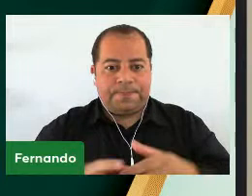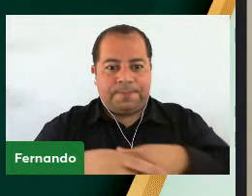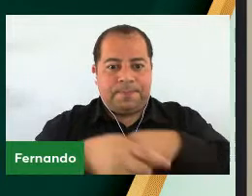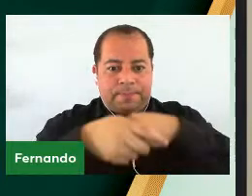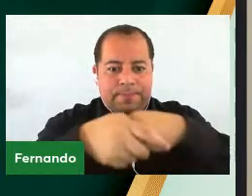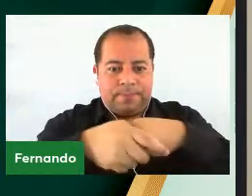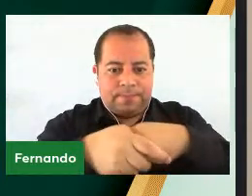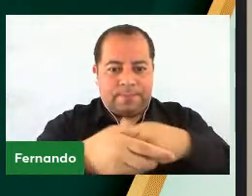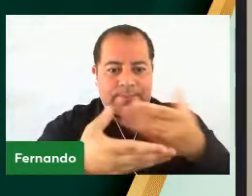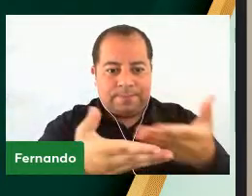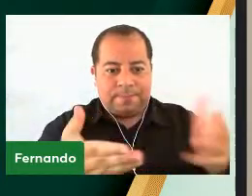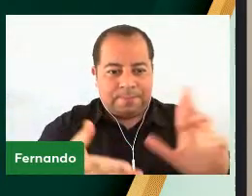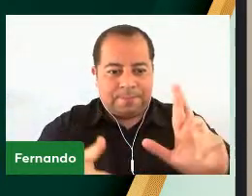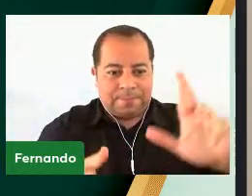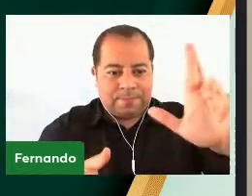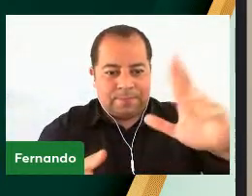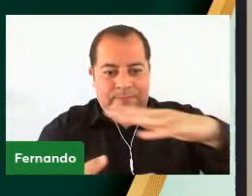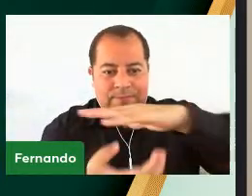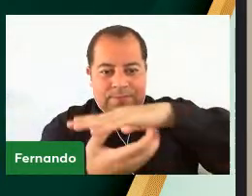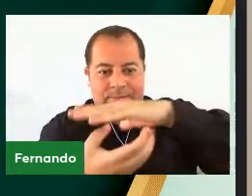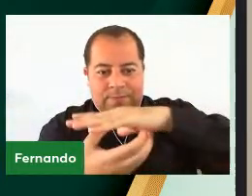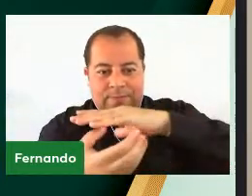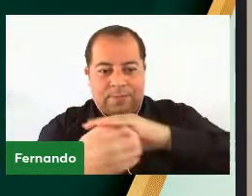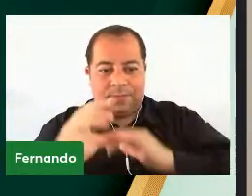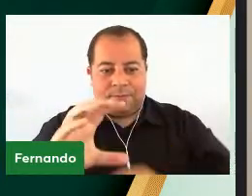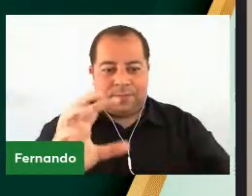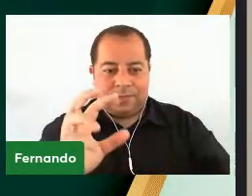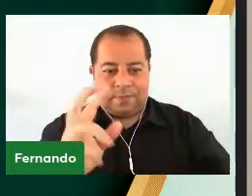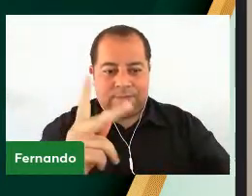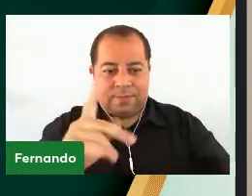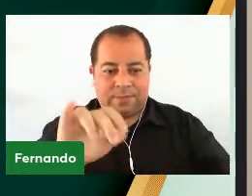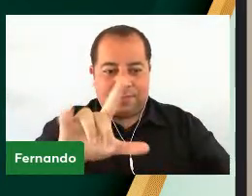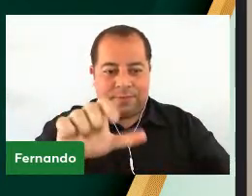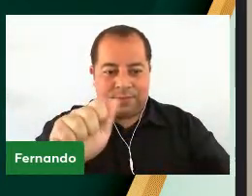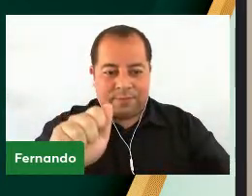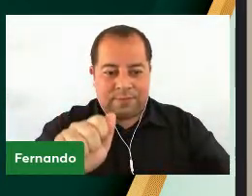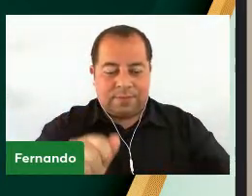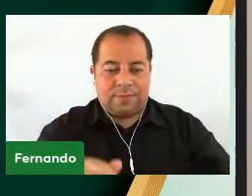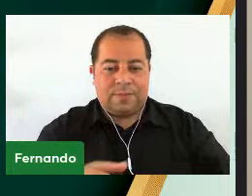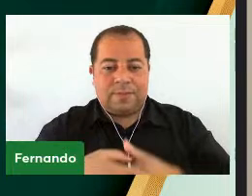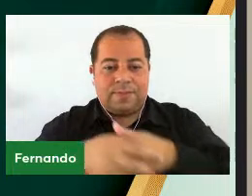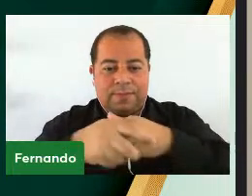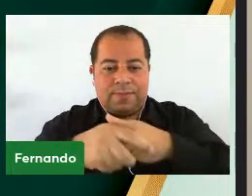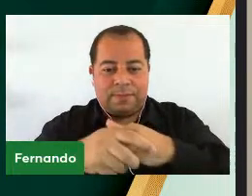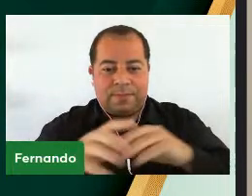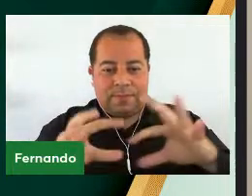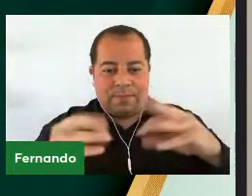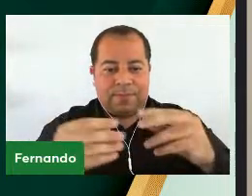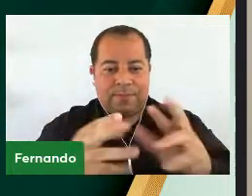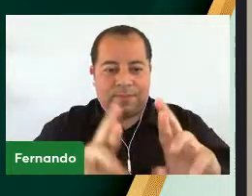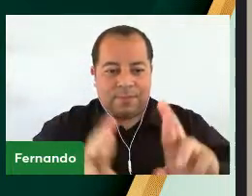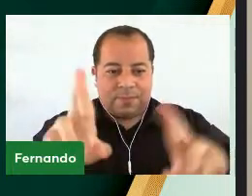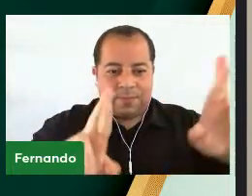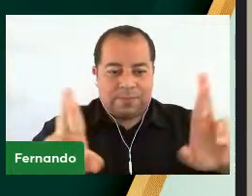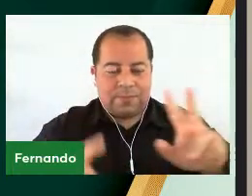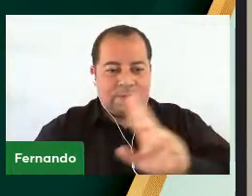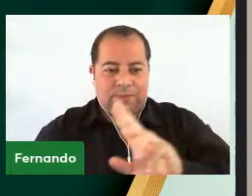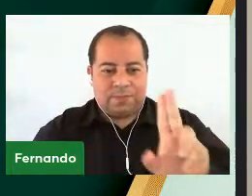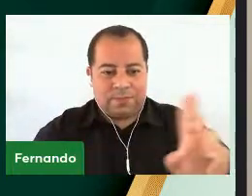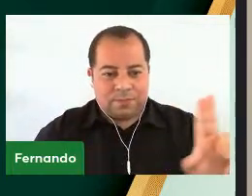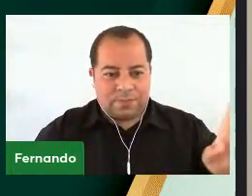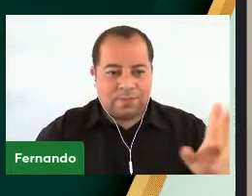a diretora do campus, professora Sheila Stopiglia, cumprimento a todas as autoridades já nominadas pelo